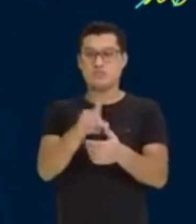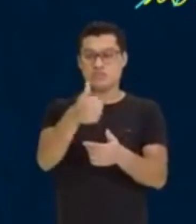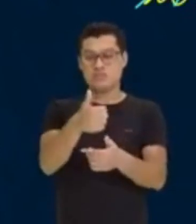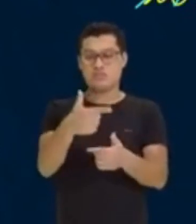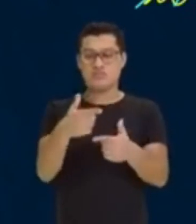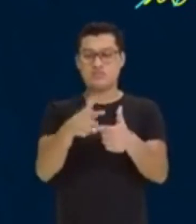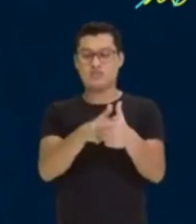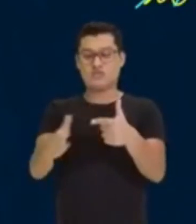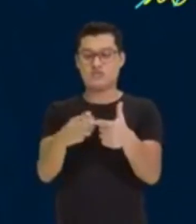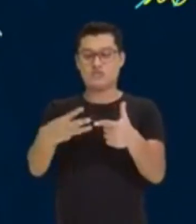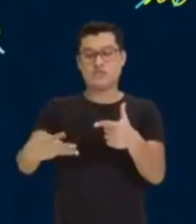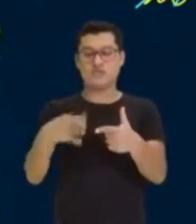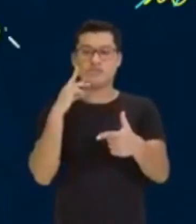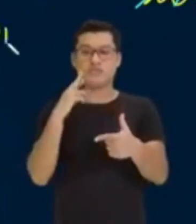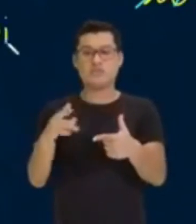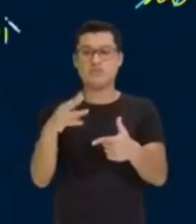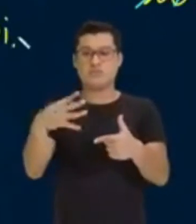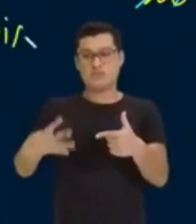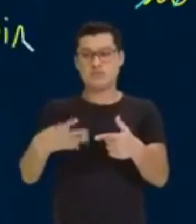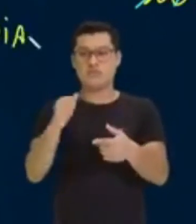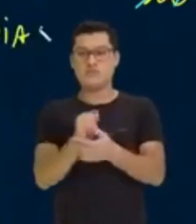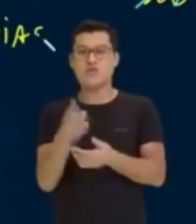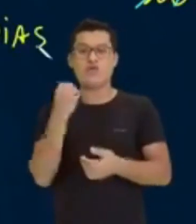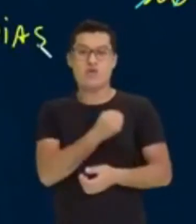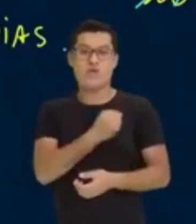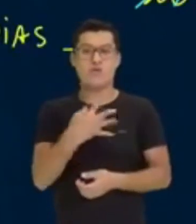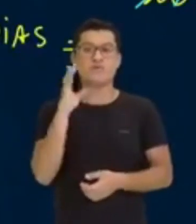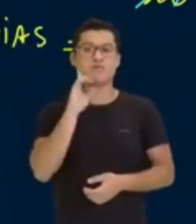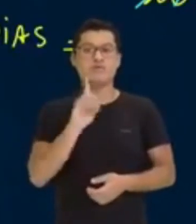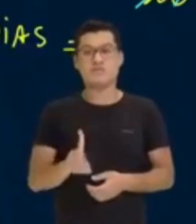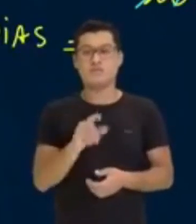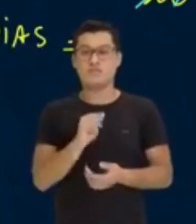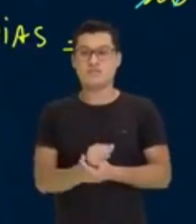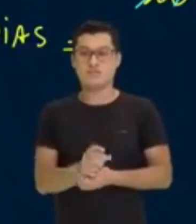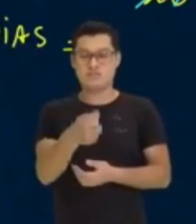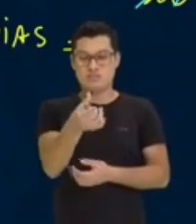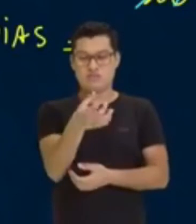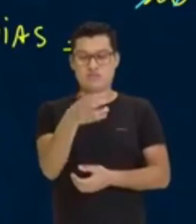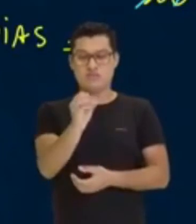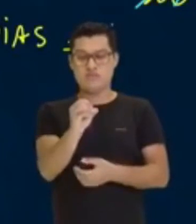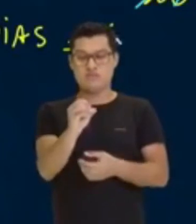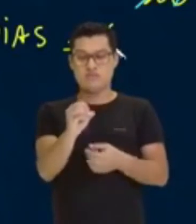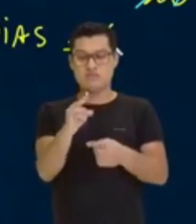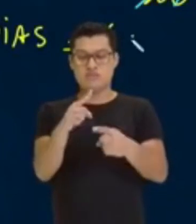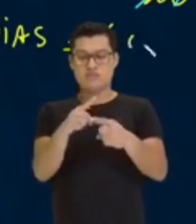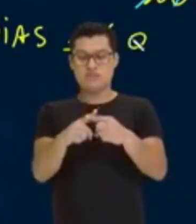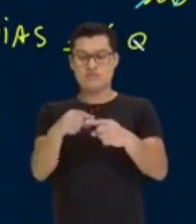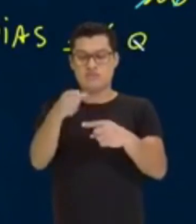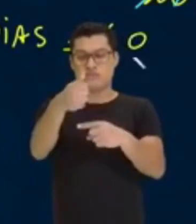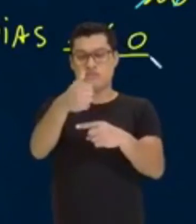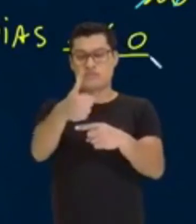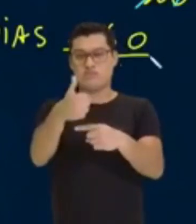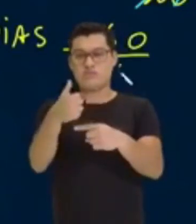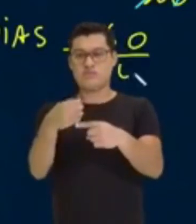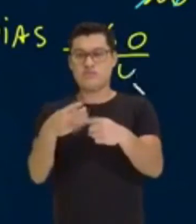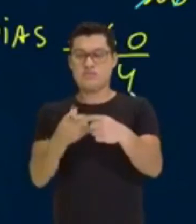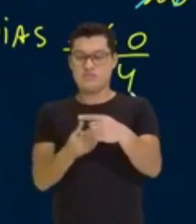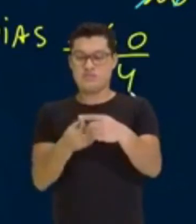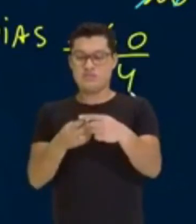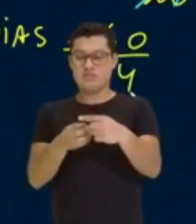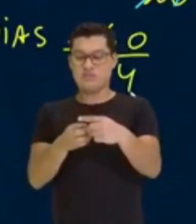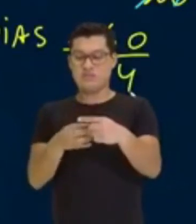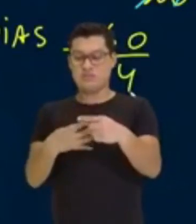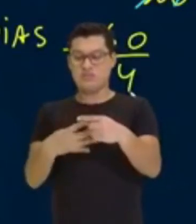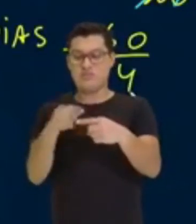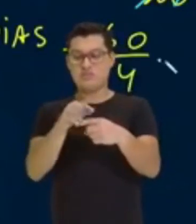seja, o teu número de dias vai ser 60 vezes 1, 60, dividido por